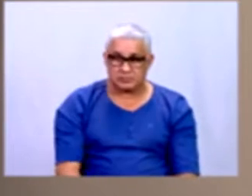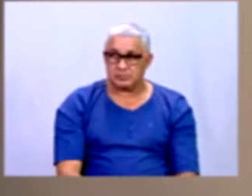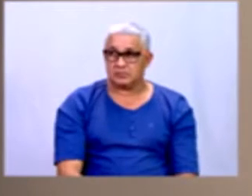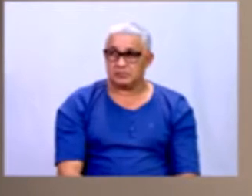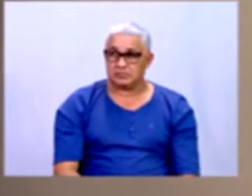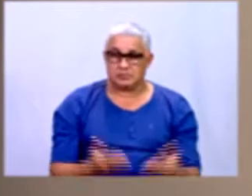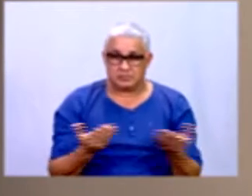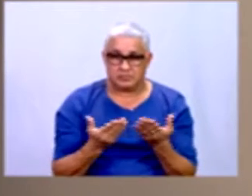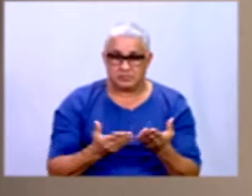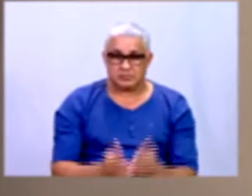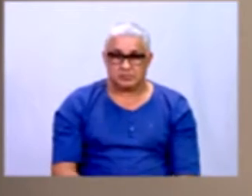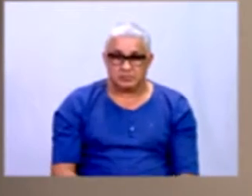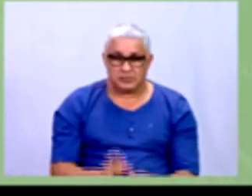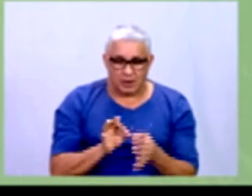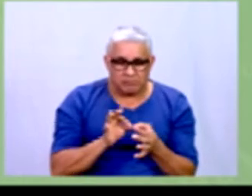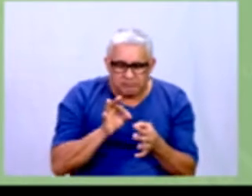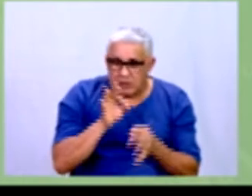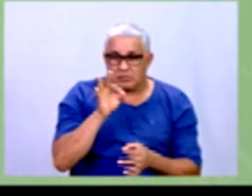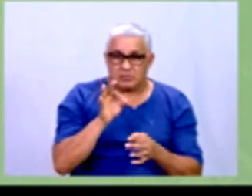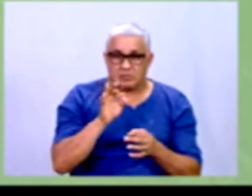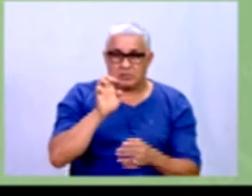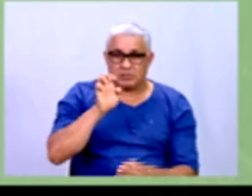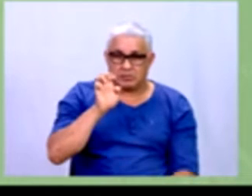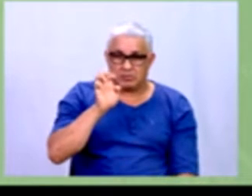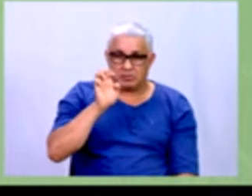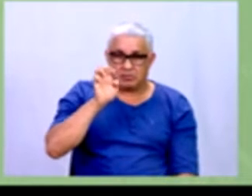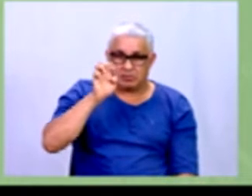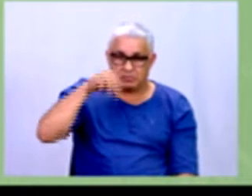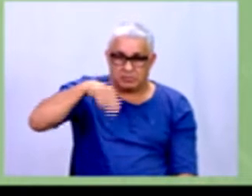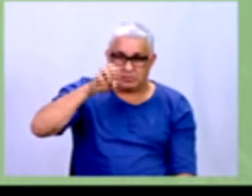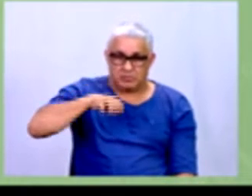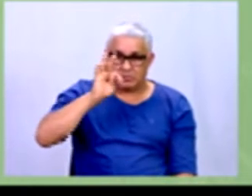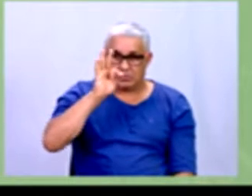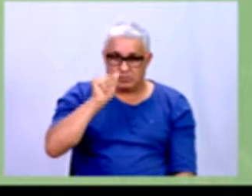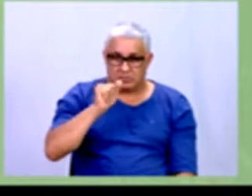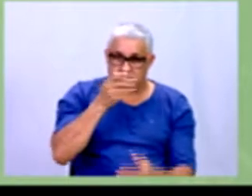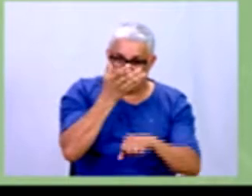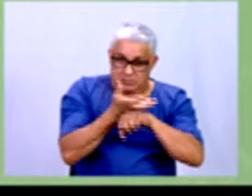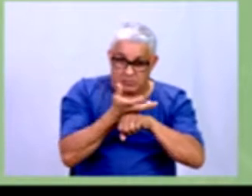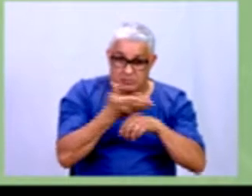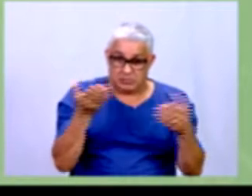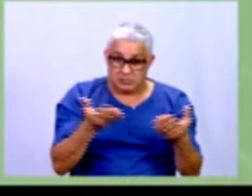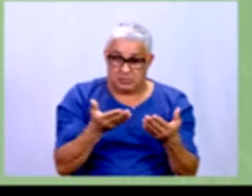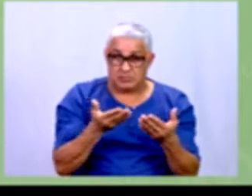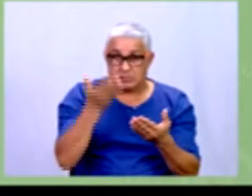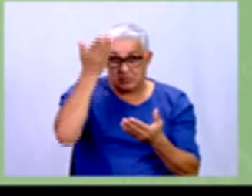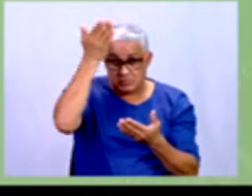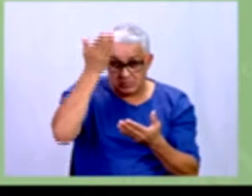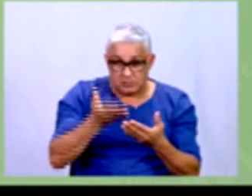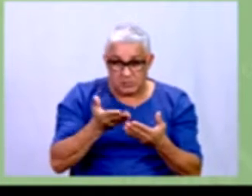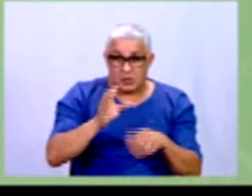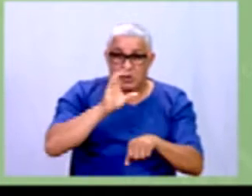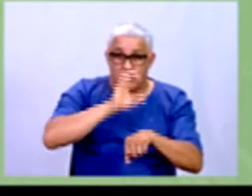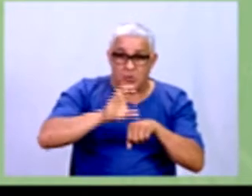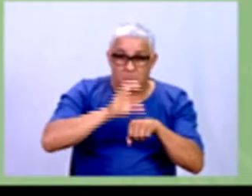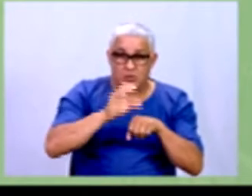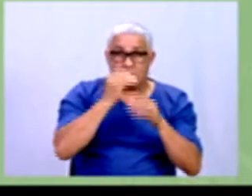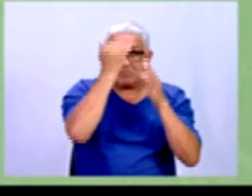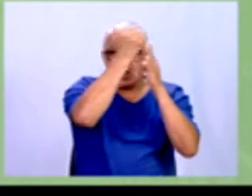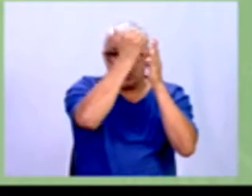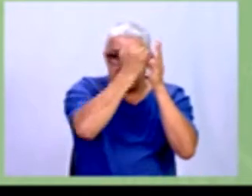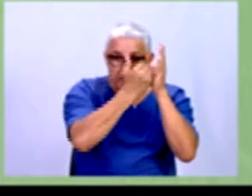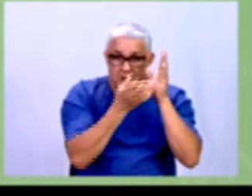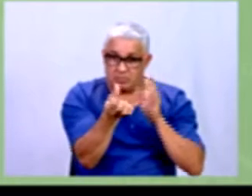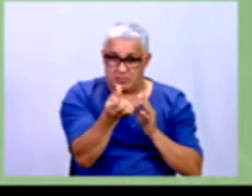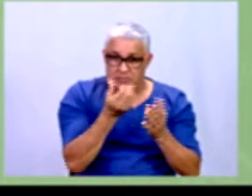Agora vamos falar um pouquinho da emenda da nossa disciplina, tá? Isso aqui é o que nós vamos ver durante o nosso curso, durante essas seis